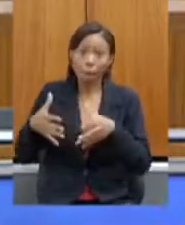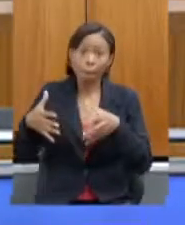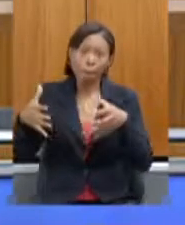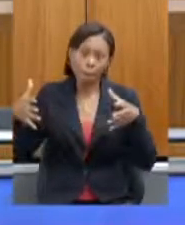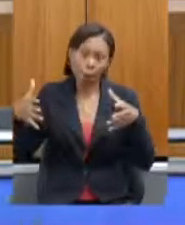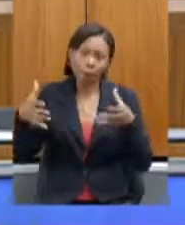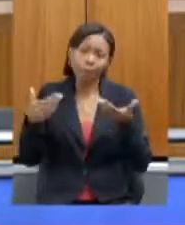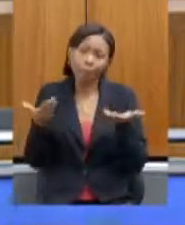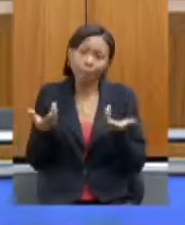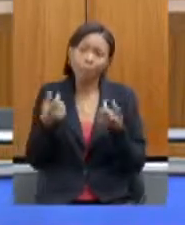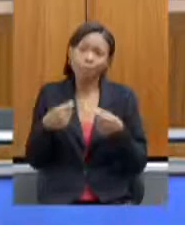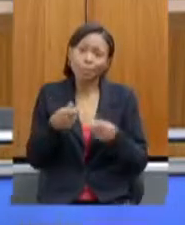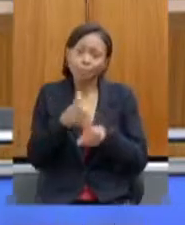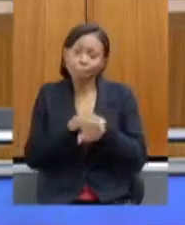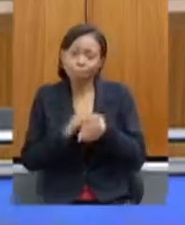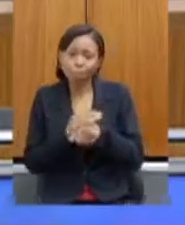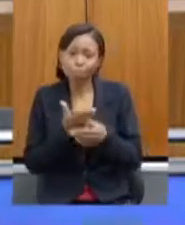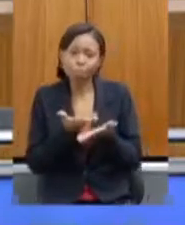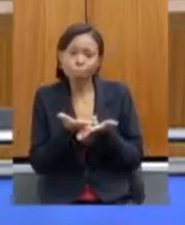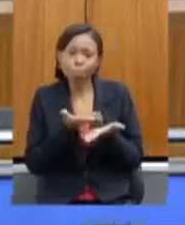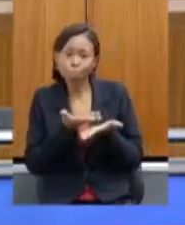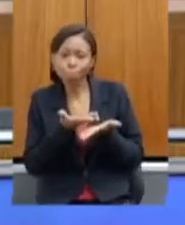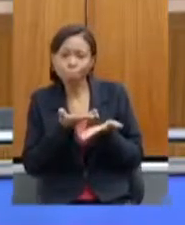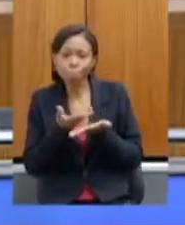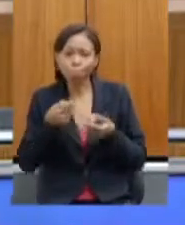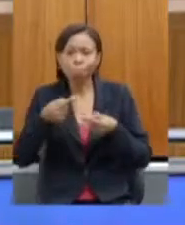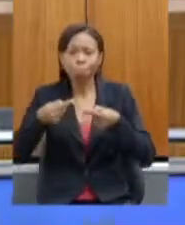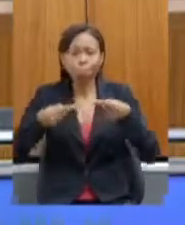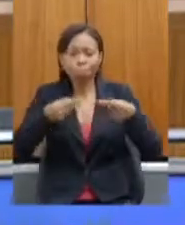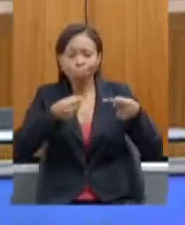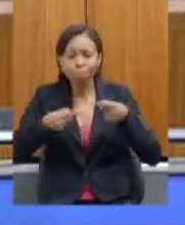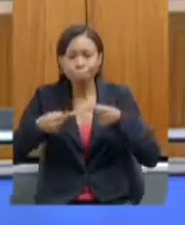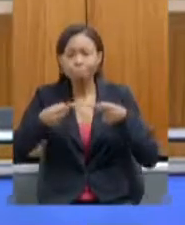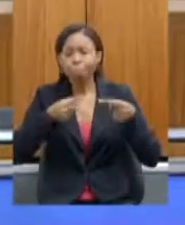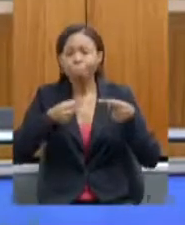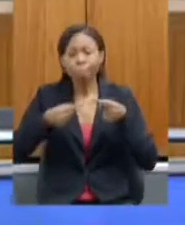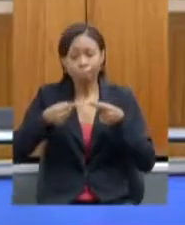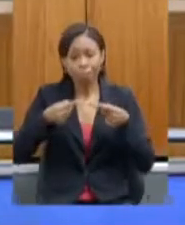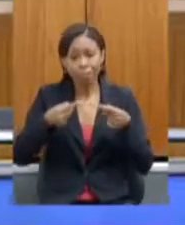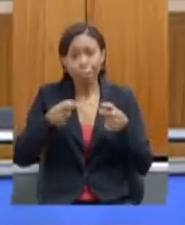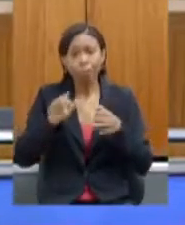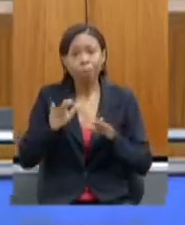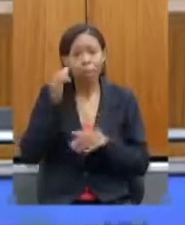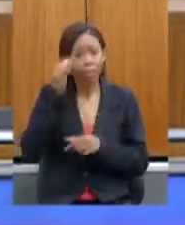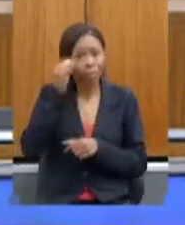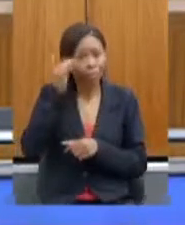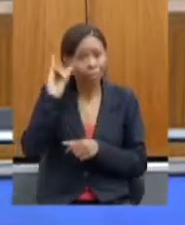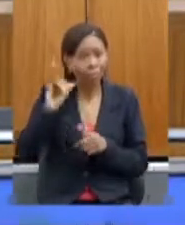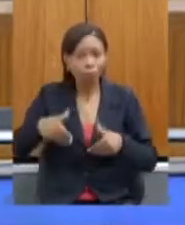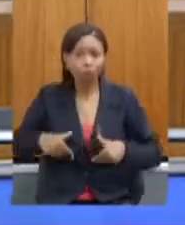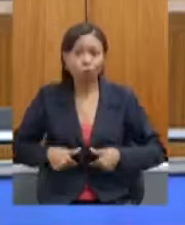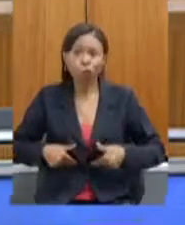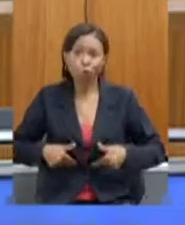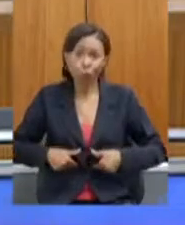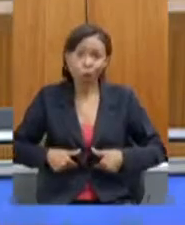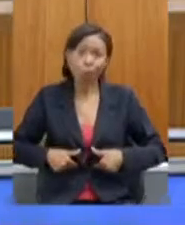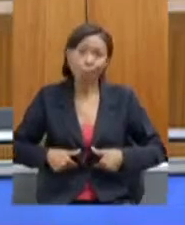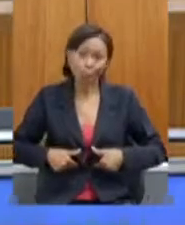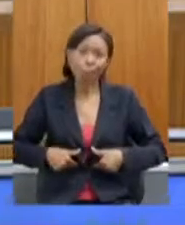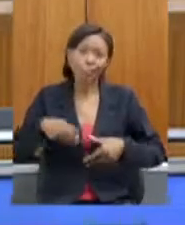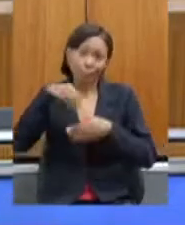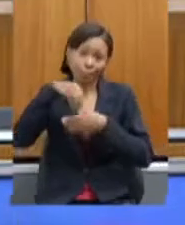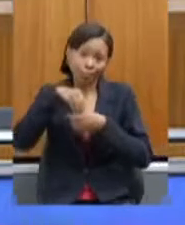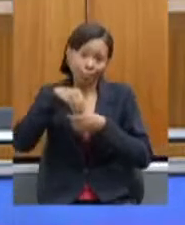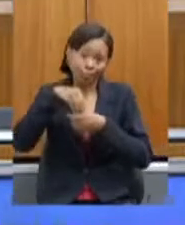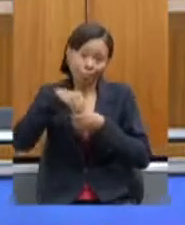articular melhor essas políticas para que a gente não tenha fome num Estado tão... uma produção